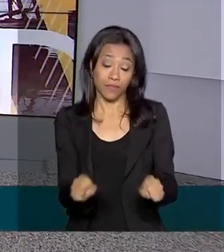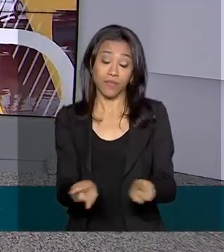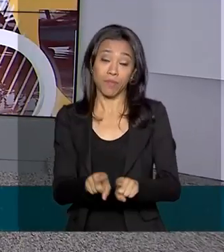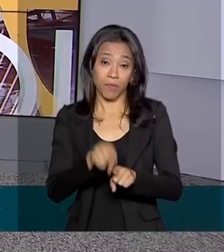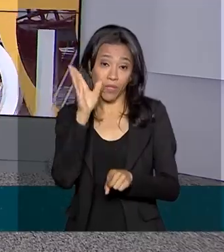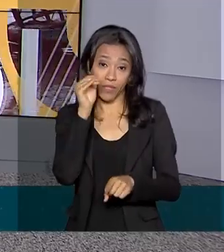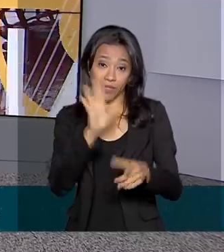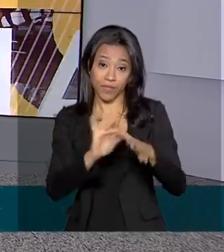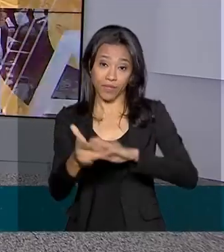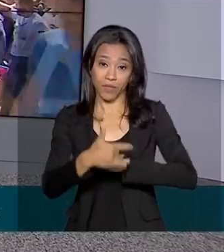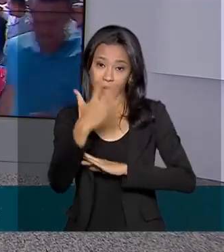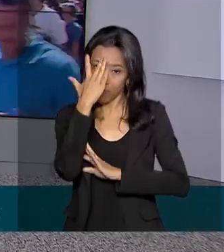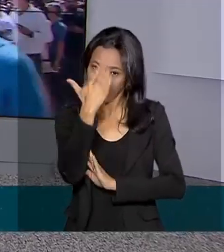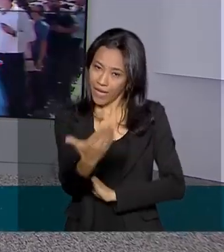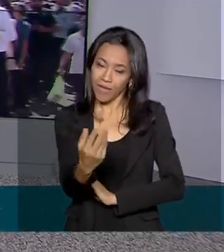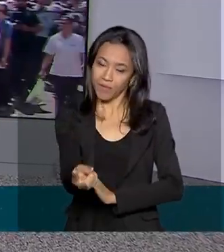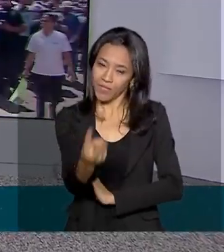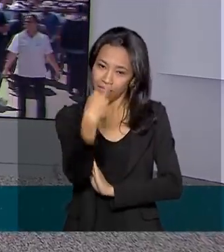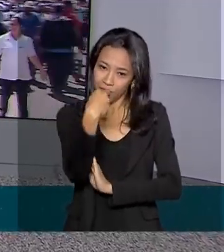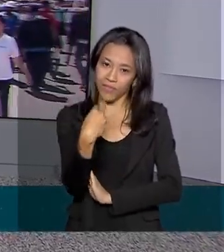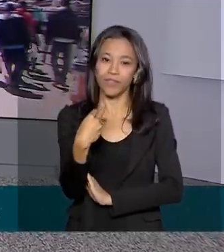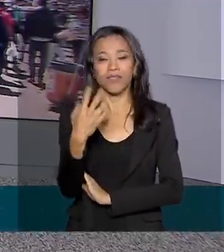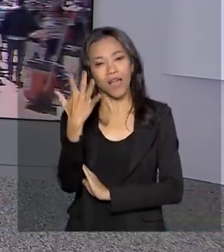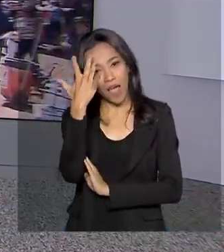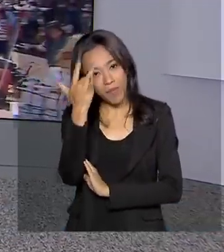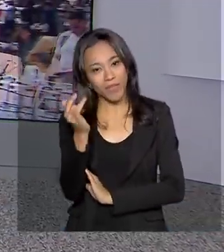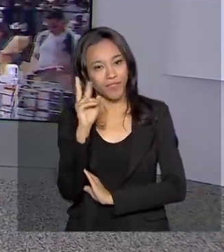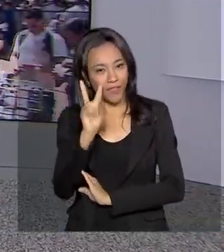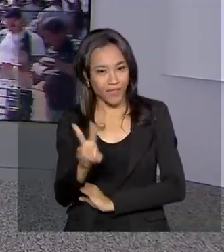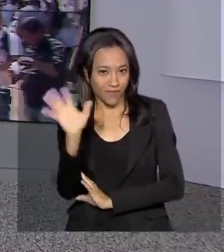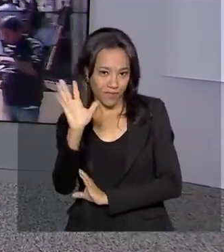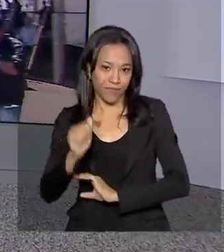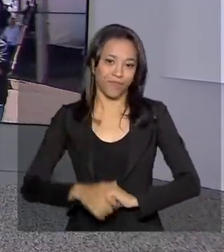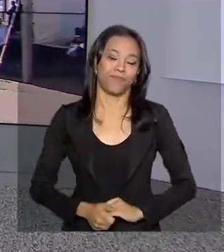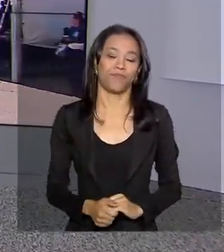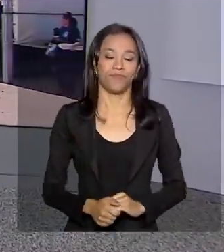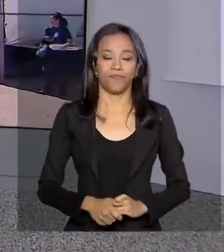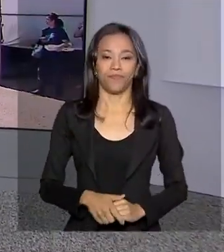pelas redes sociais. Obrigada pela sua companhia e a gente se encontra amanhã. Até lá.